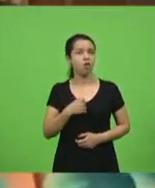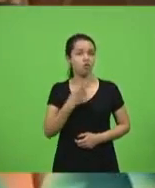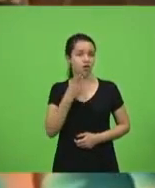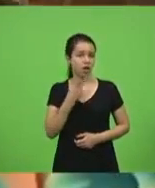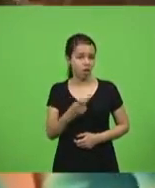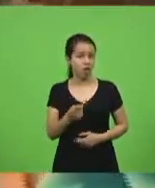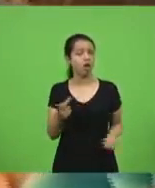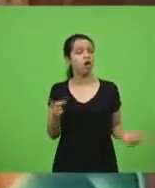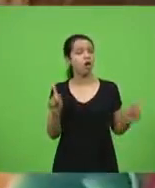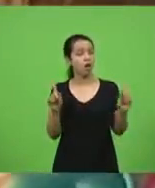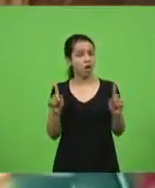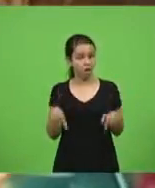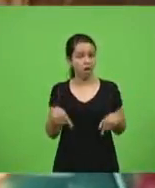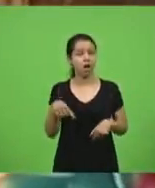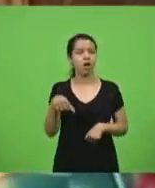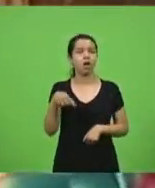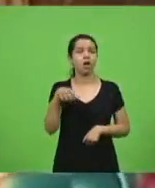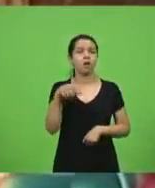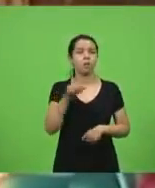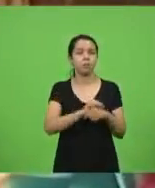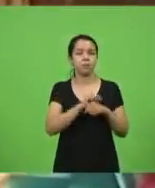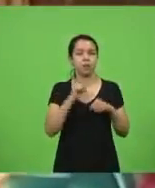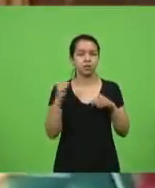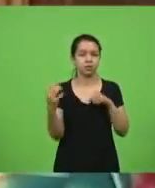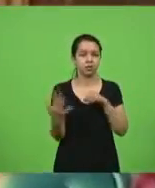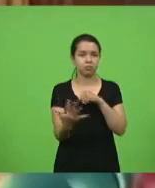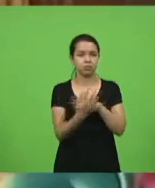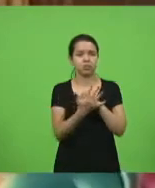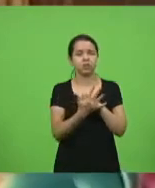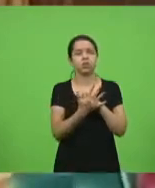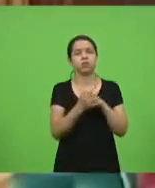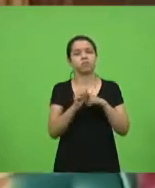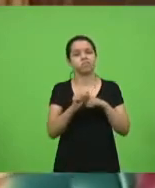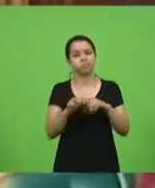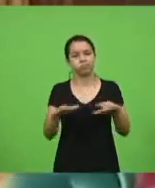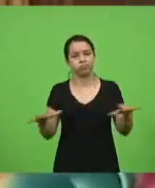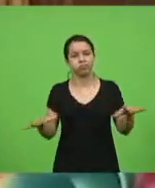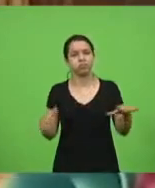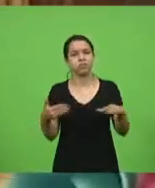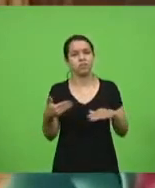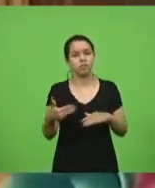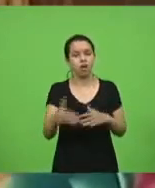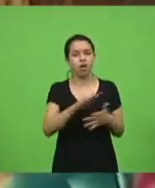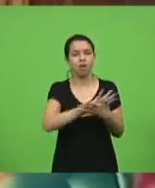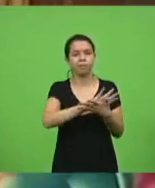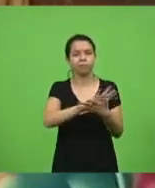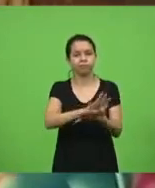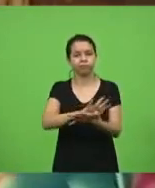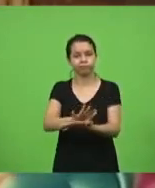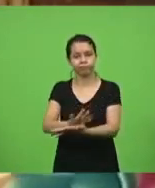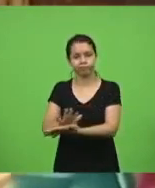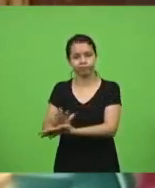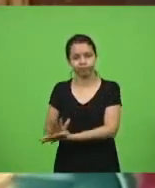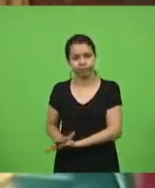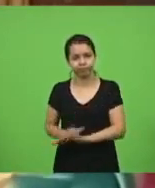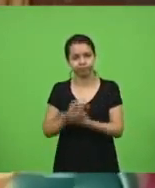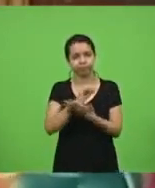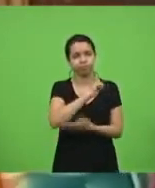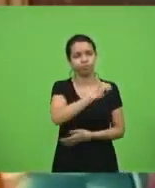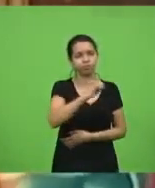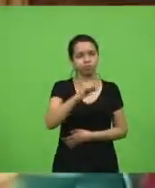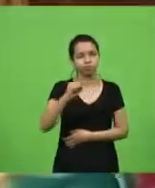da pandemia que vem assolando, maltratando, matando todos os